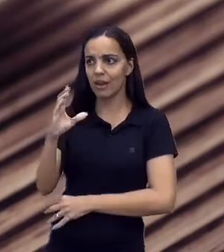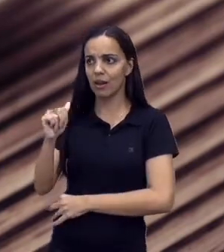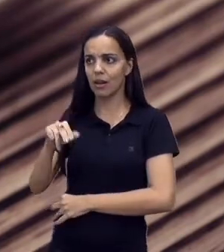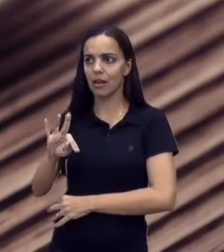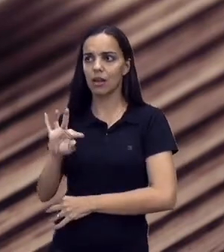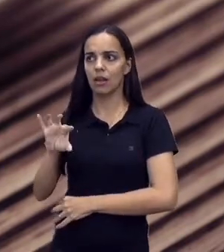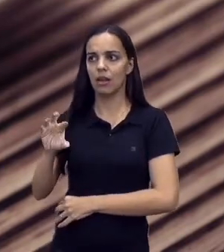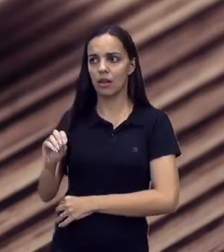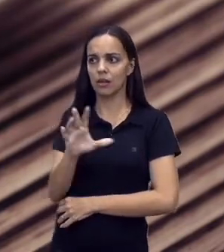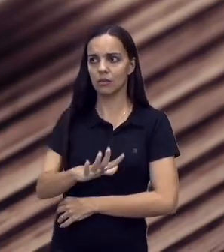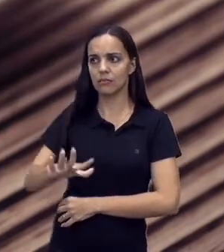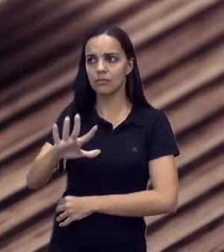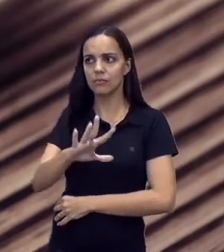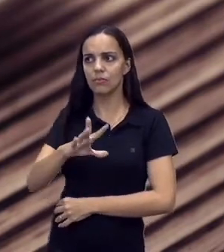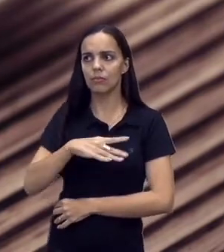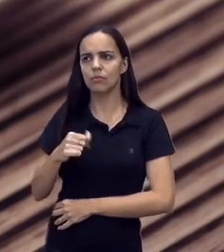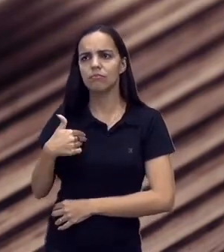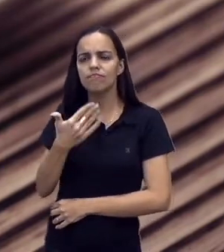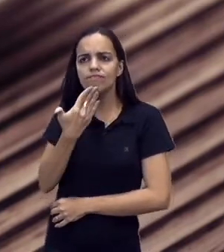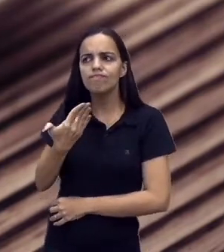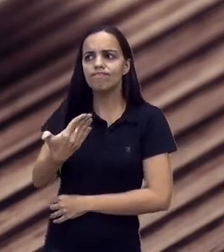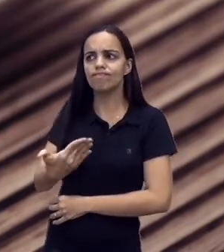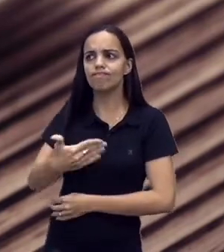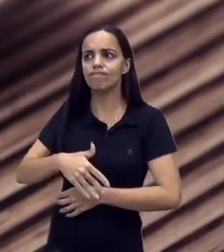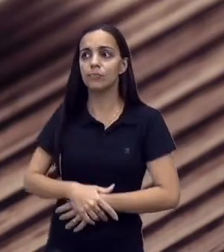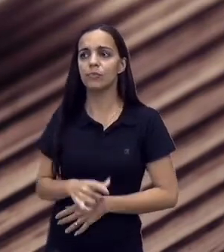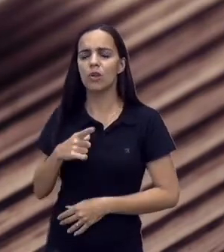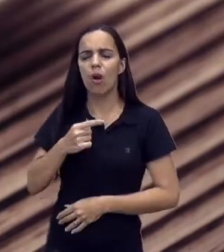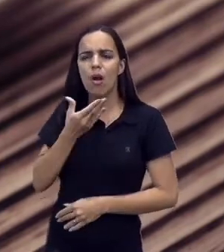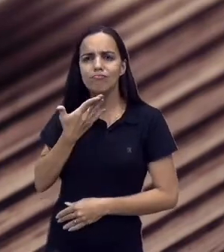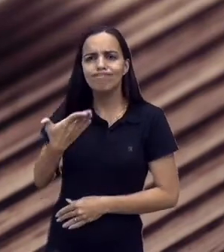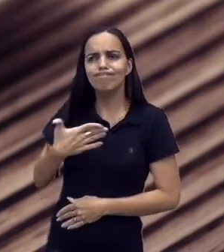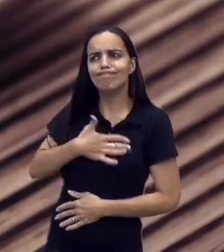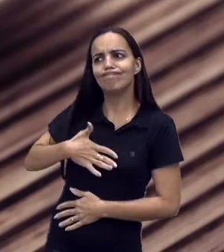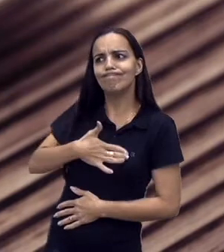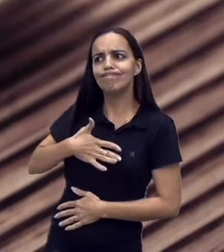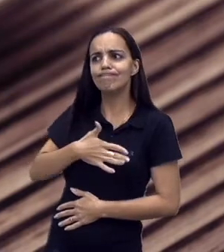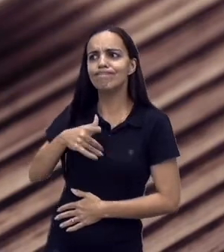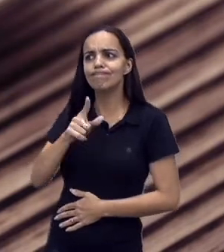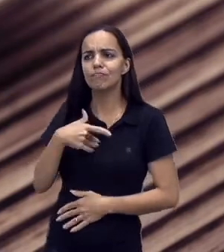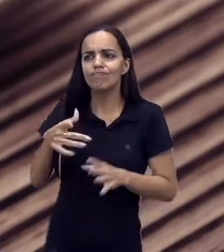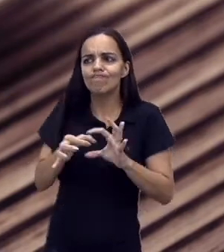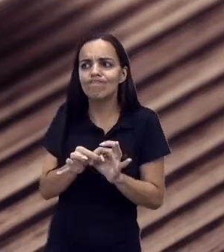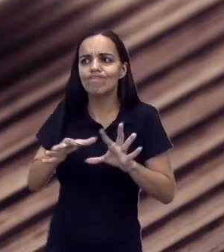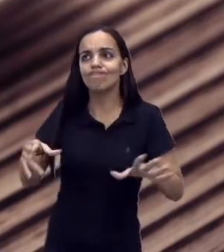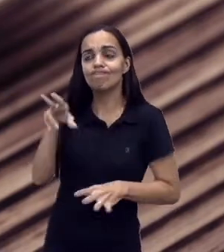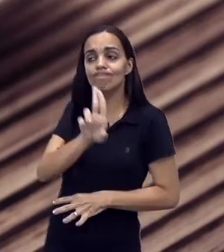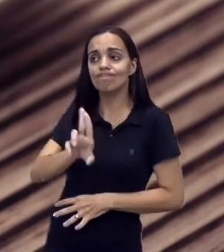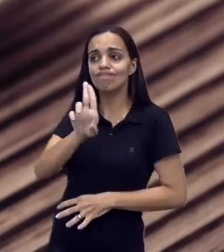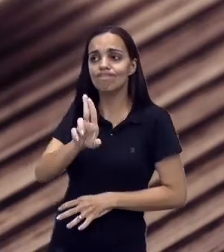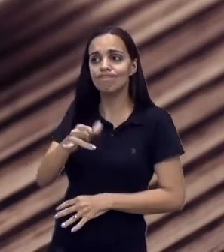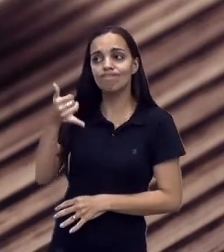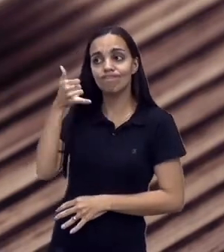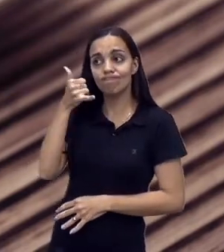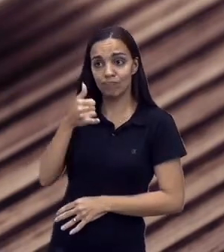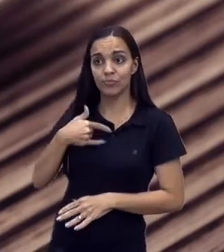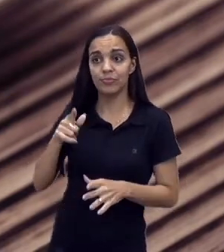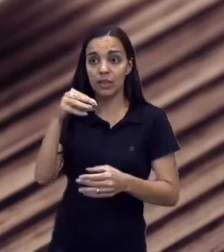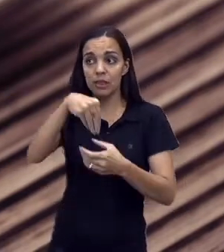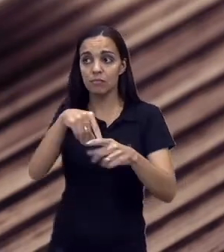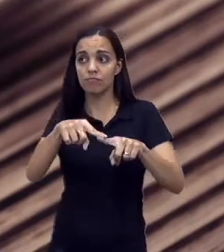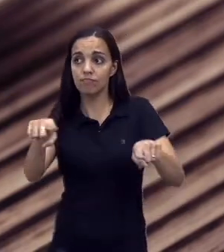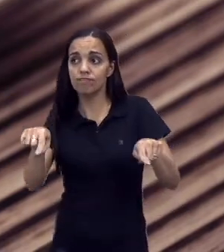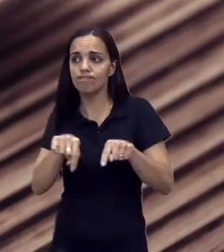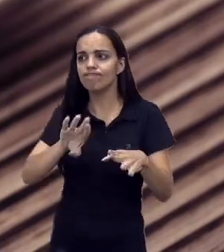o mesmo lugar onde se localiza a minha escola. Gostaria de pedir ao senhor que liberasse o uso do celular na sala de aula,